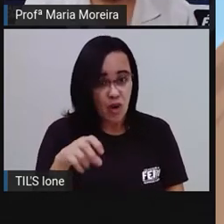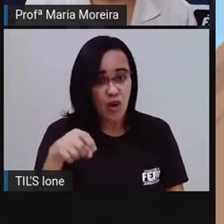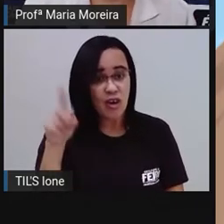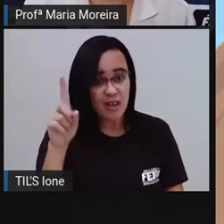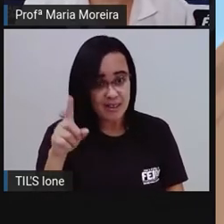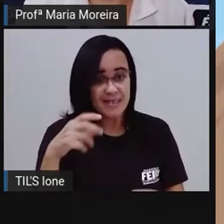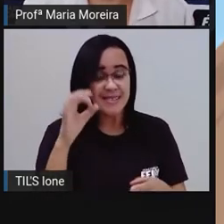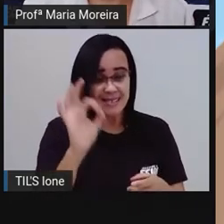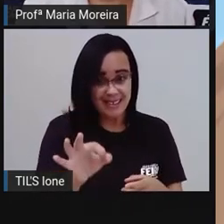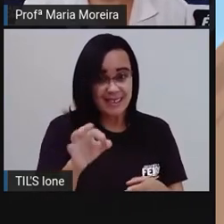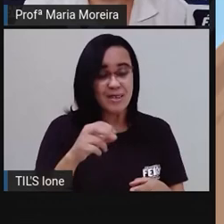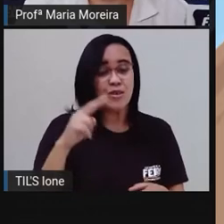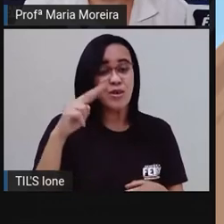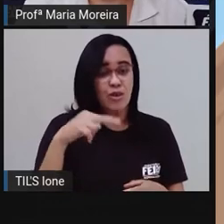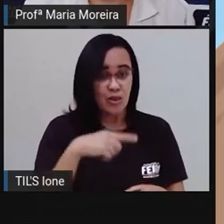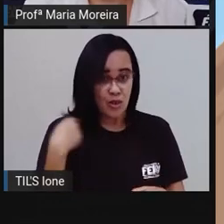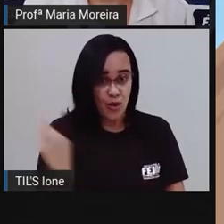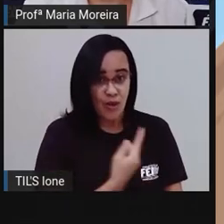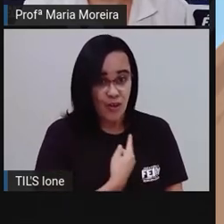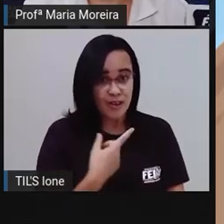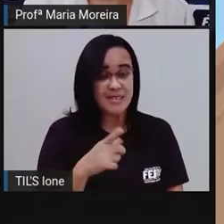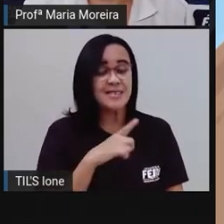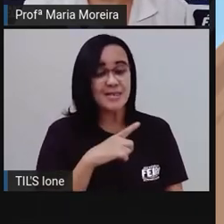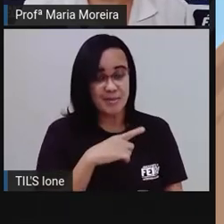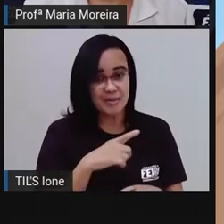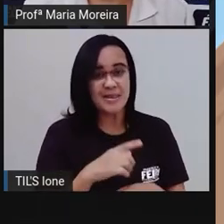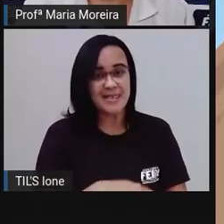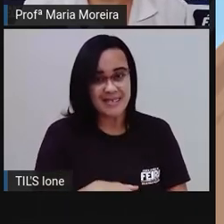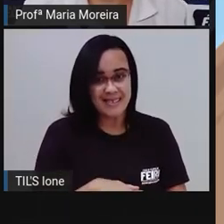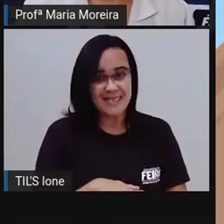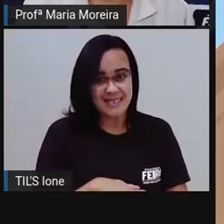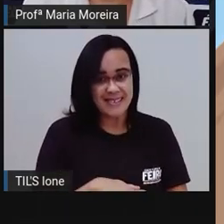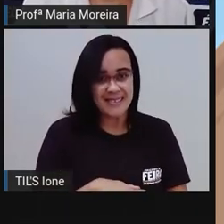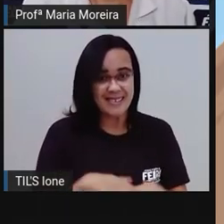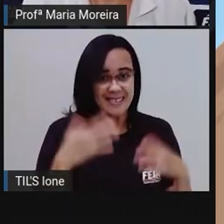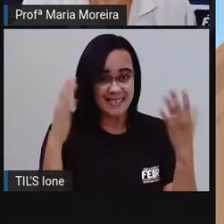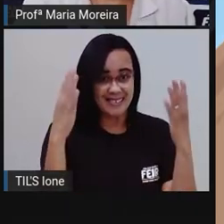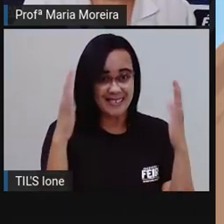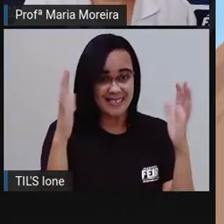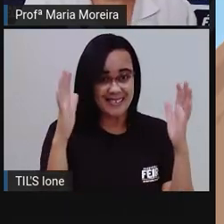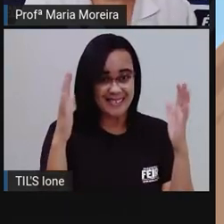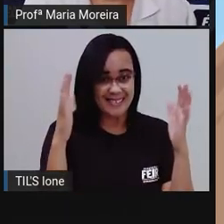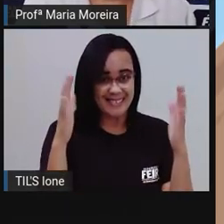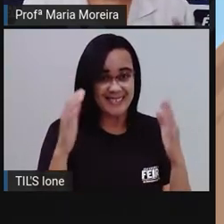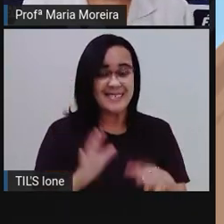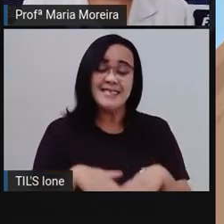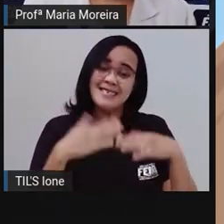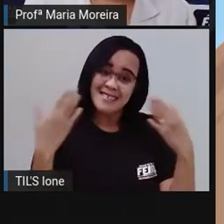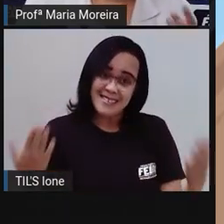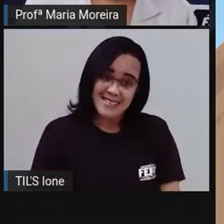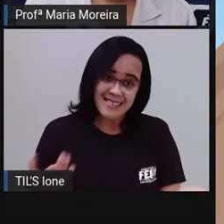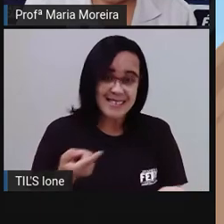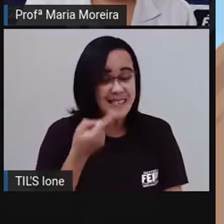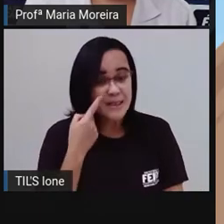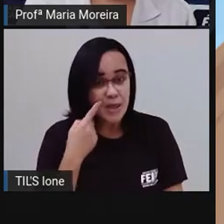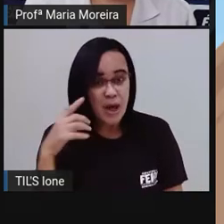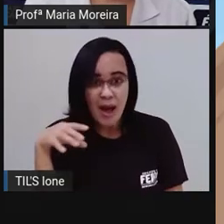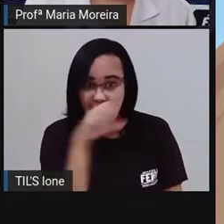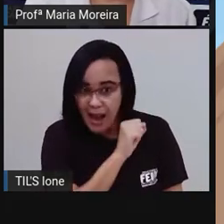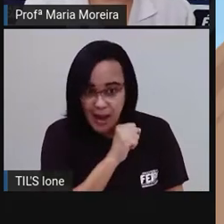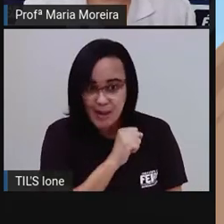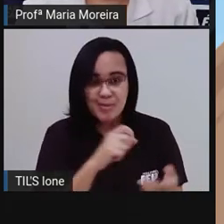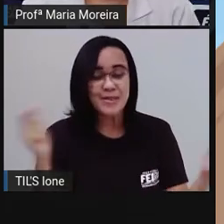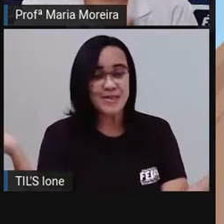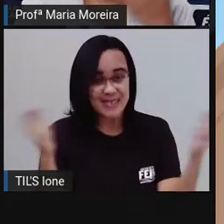Vós é pronome. Nós também. Ó. Ei, Thiago. Ficou difícil. Então, você só tem que ser bem rápido,